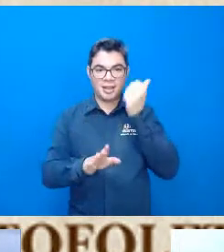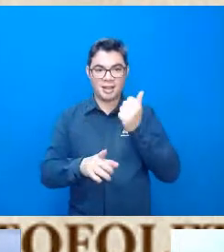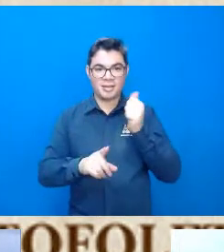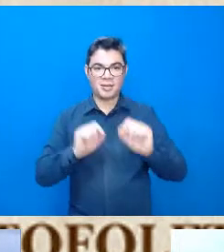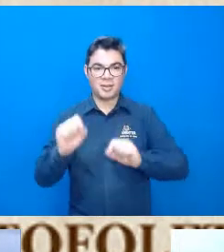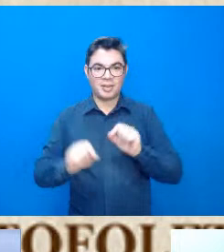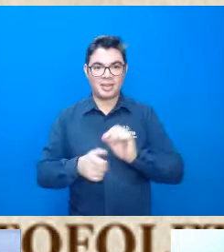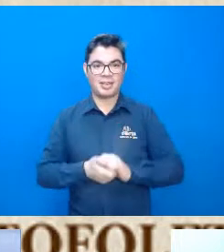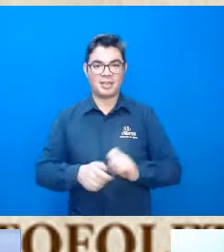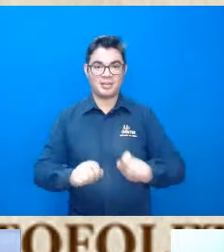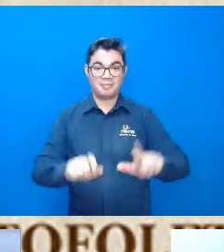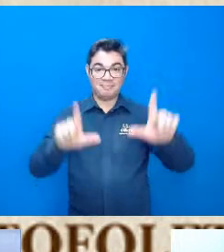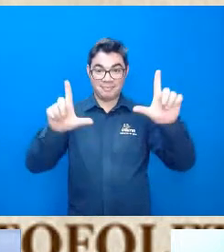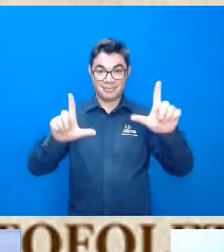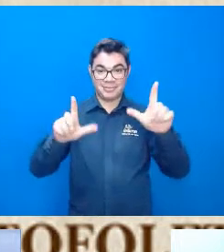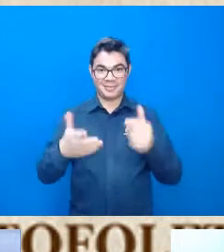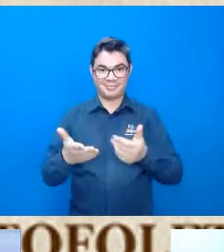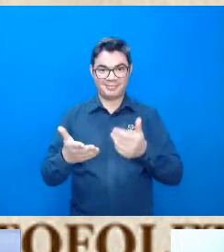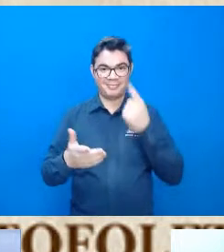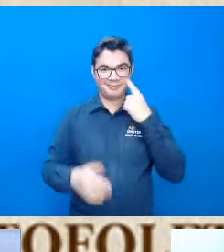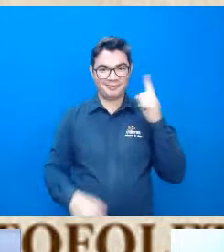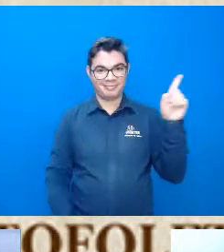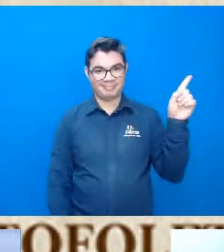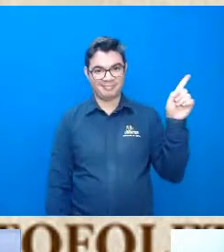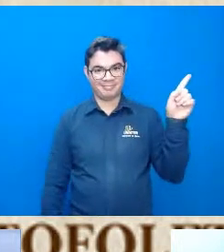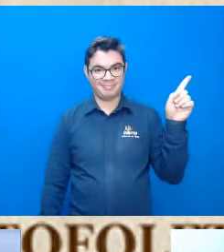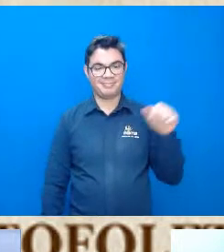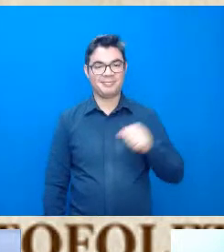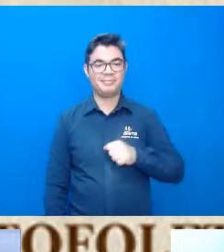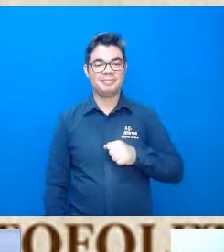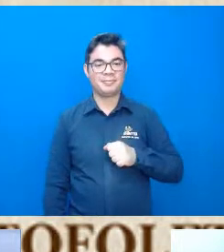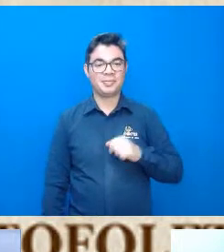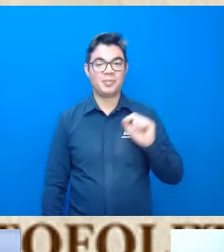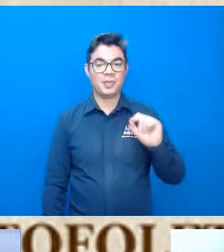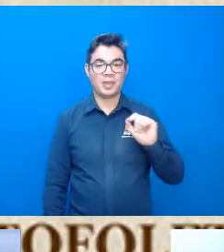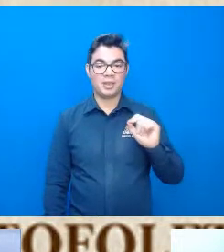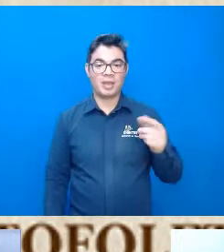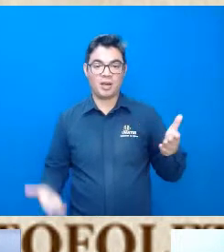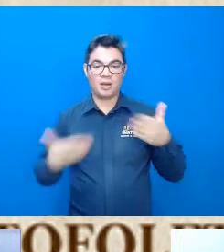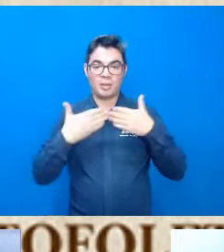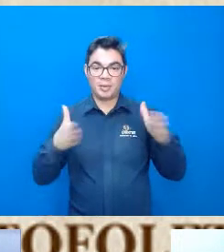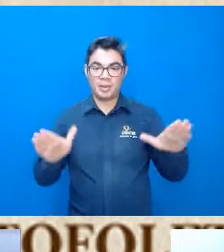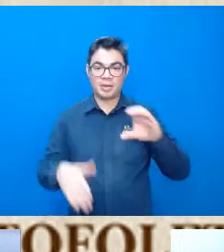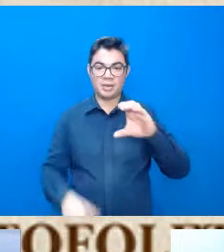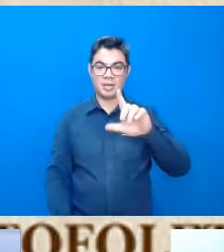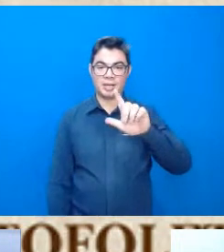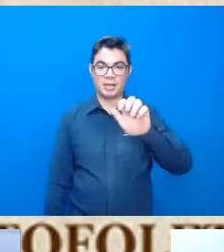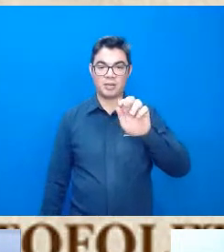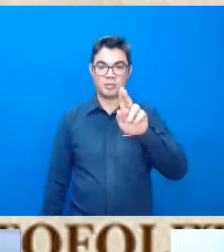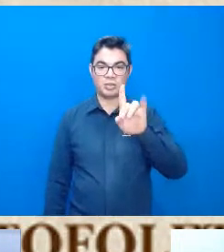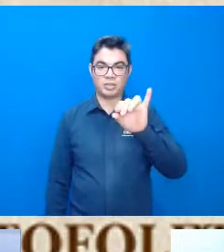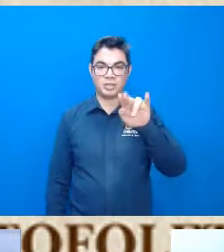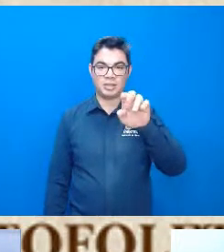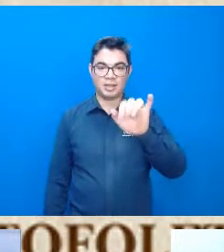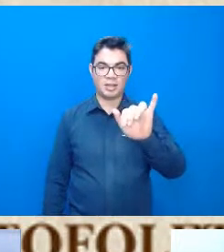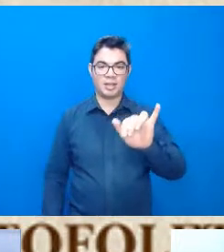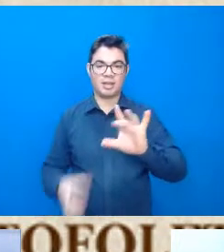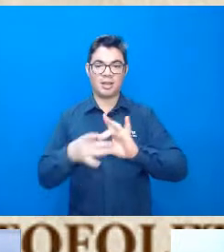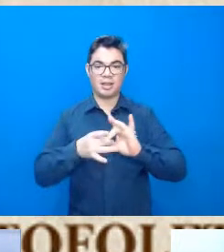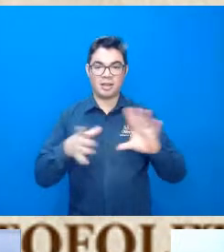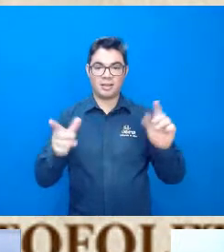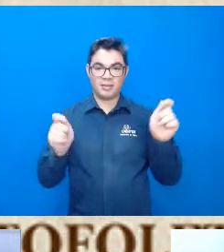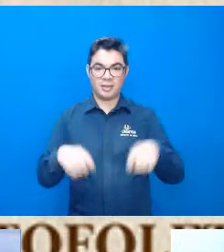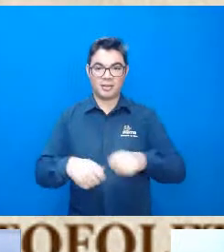vai sair aqui vai ficar aqui conosco nos baixadores e aí abrimos aí o professor Claudinei isso